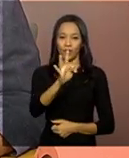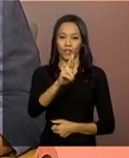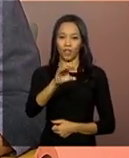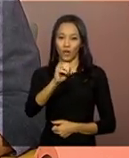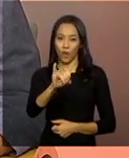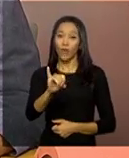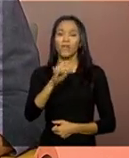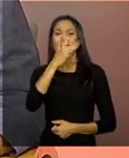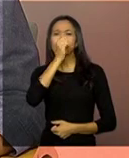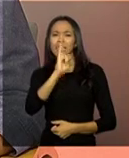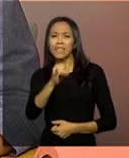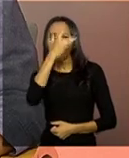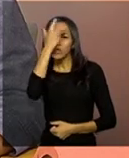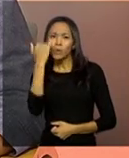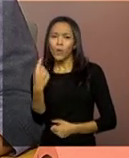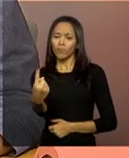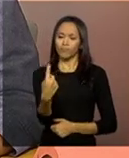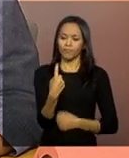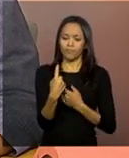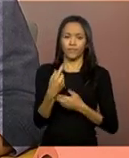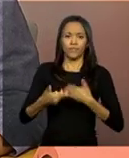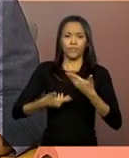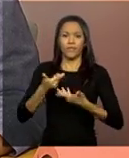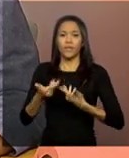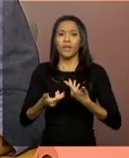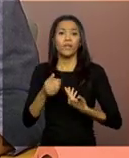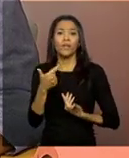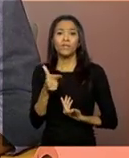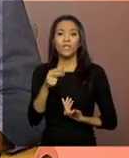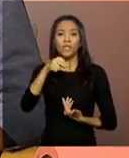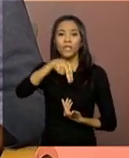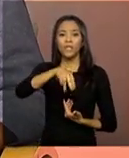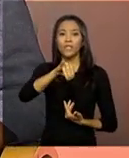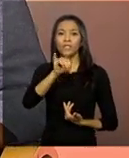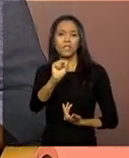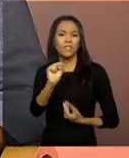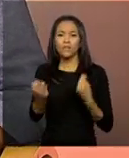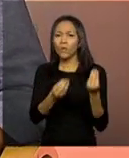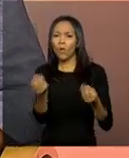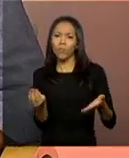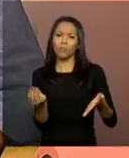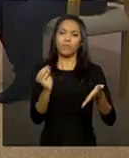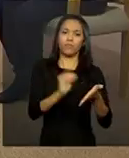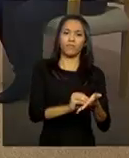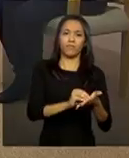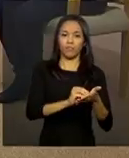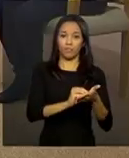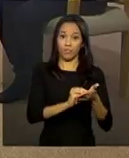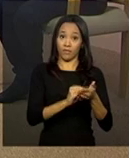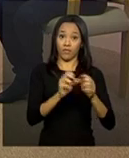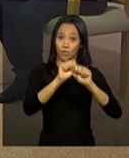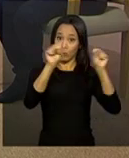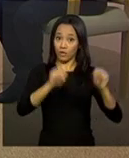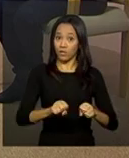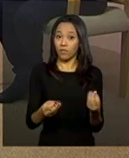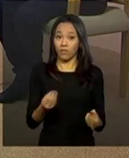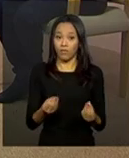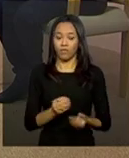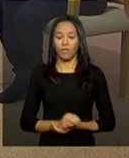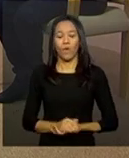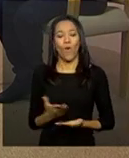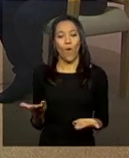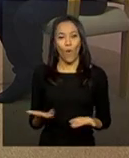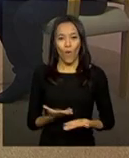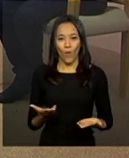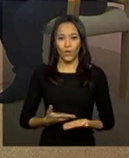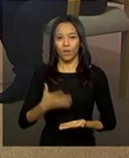atendida não tiver NIS, como faz para inserir no sistema? Hoje, a pessoa não pode